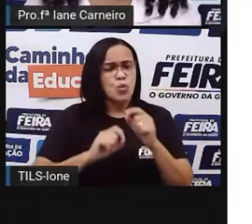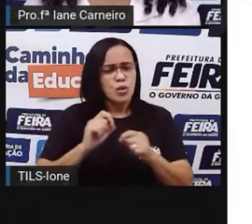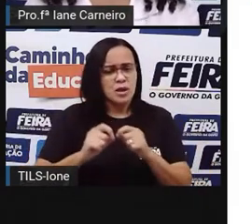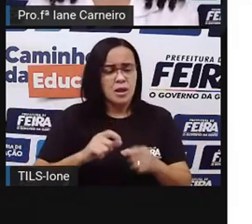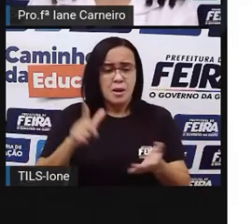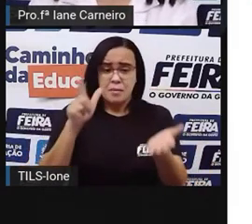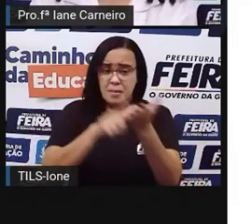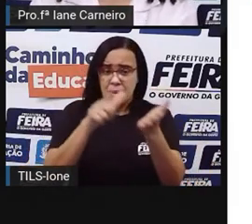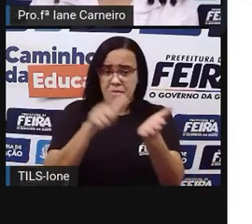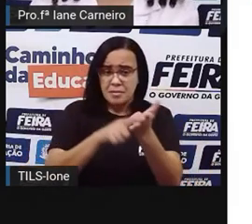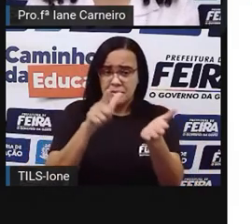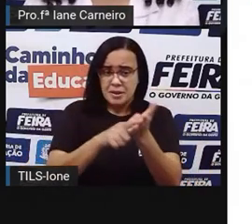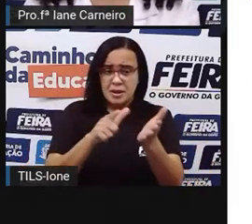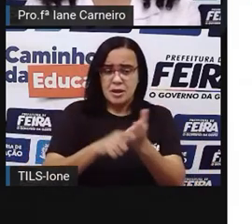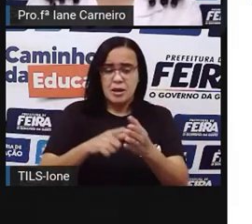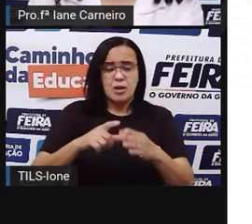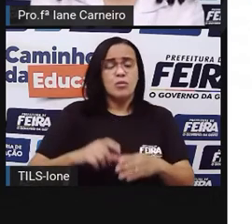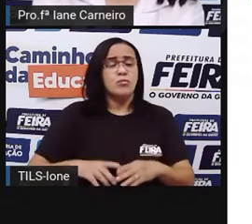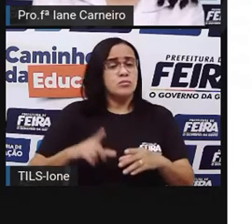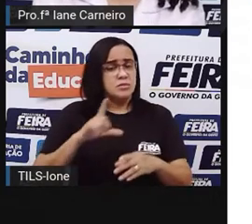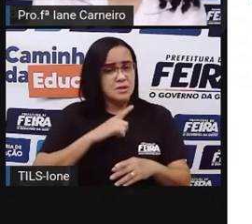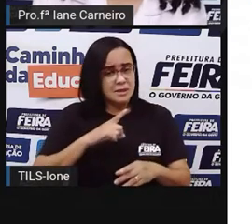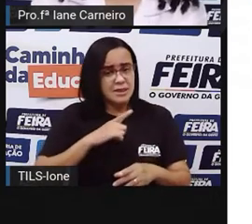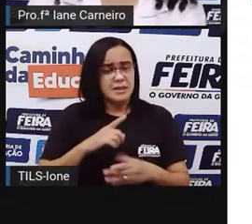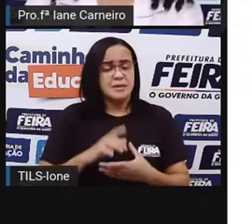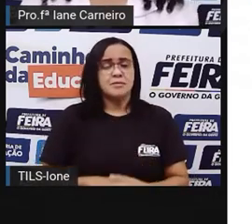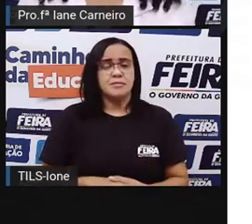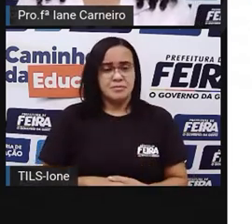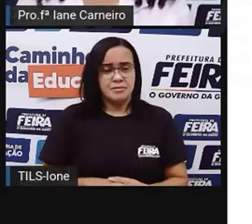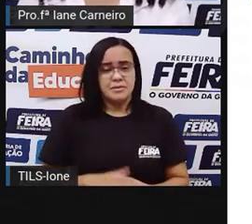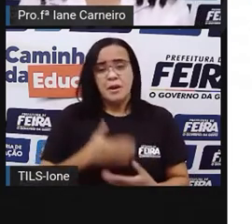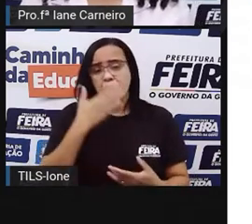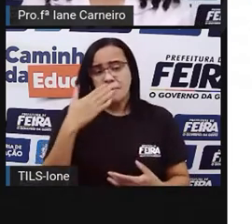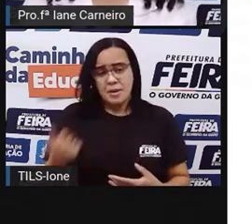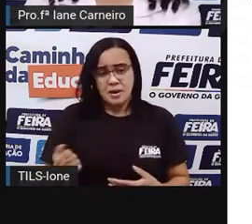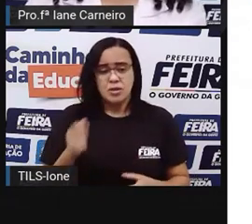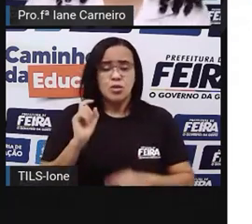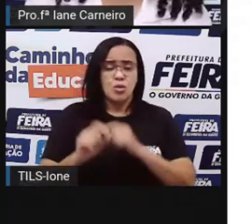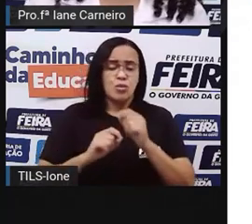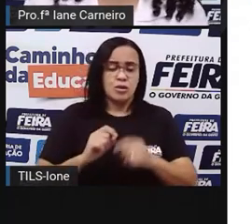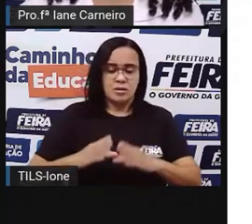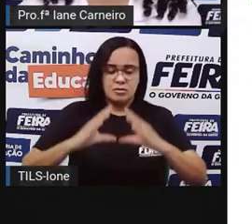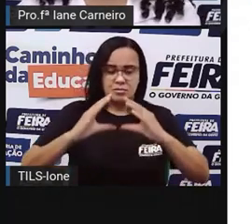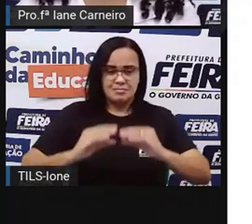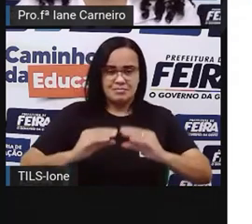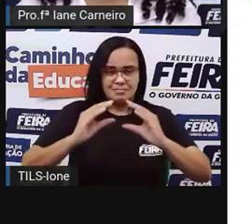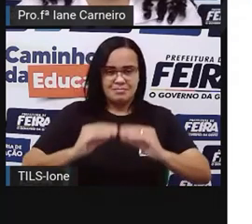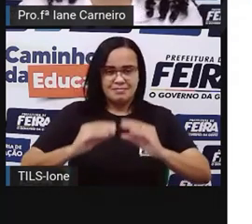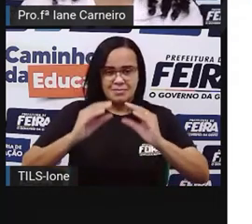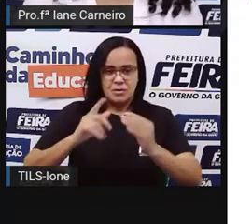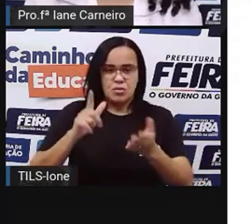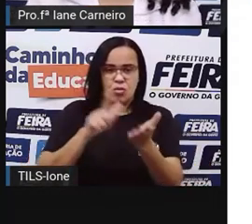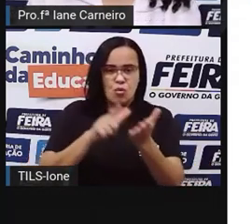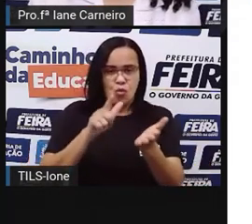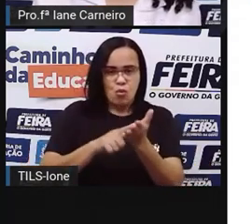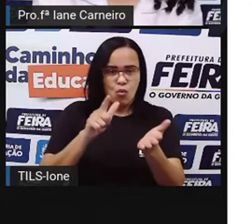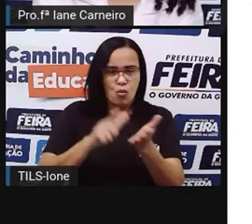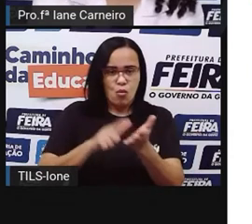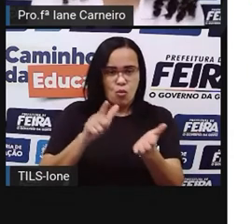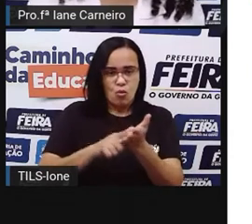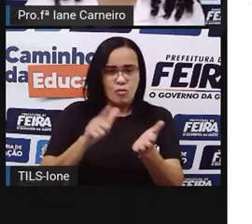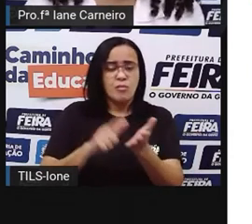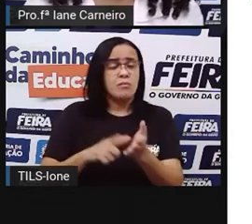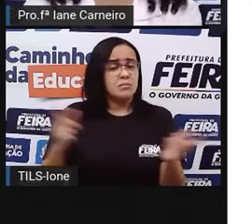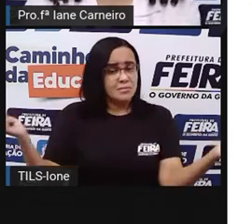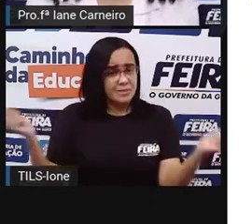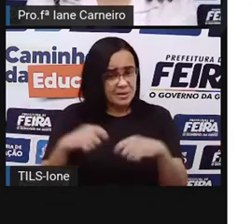fazer ele na folha de papel ofício, né? O ideal é que seja no papel mais grosso, porque essas canetinhas aqui, ó. Se o papel for